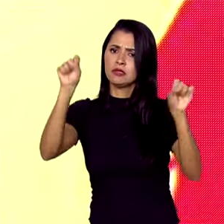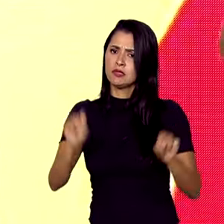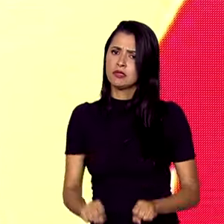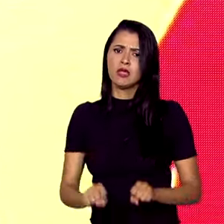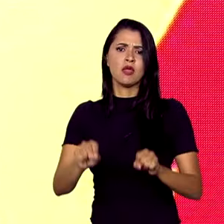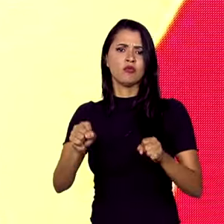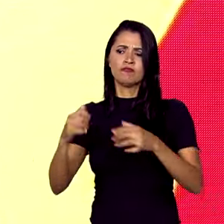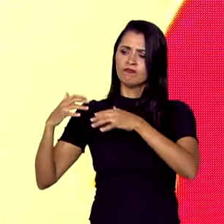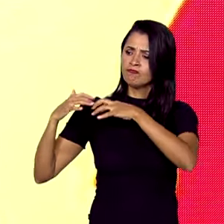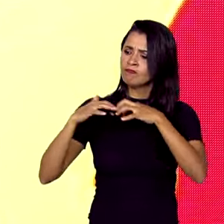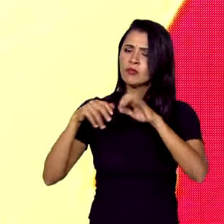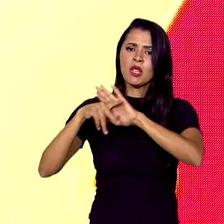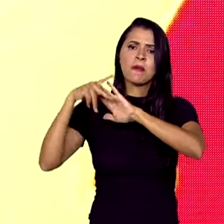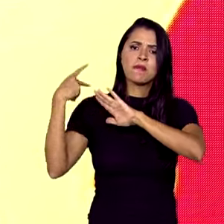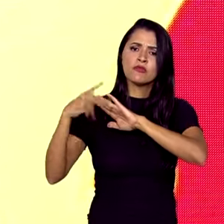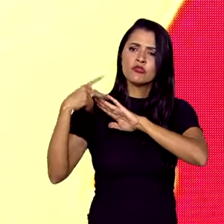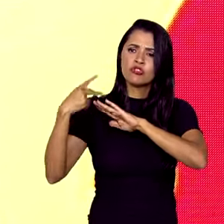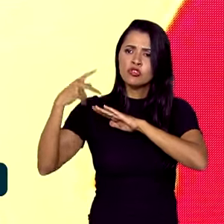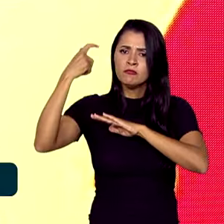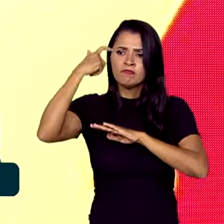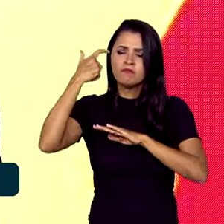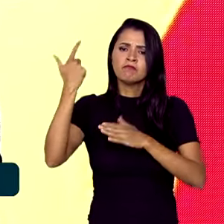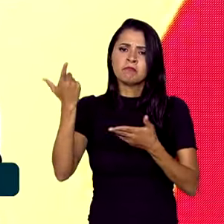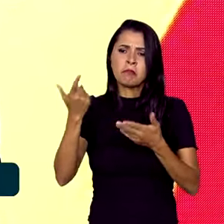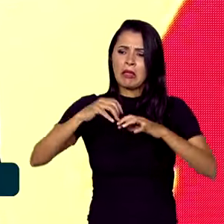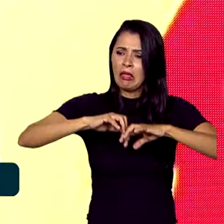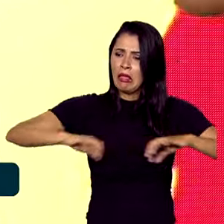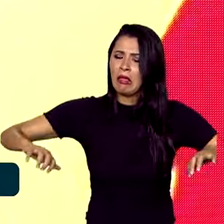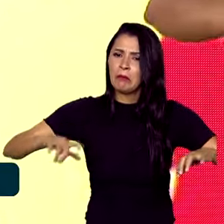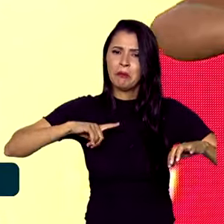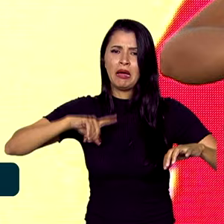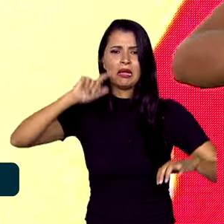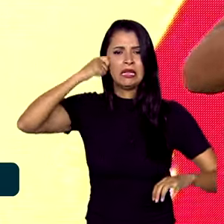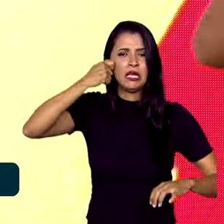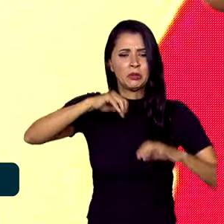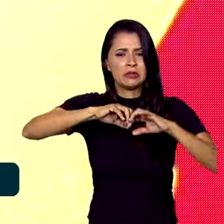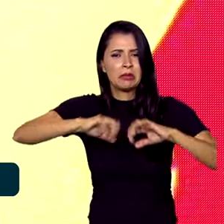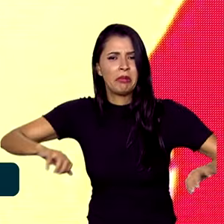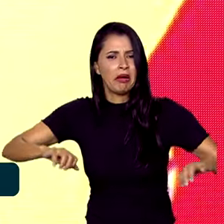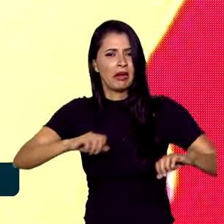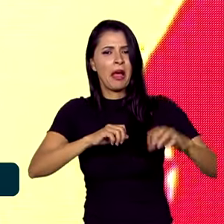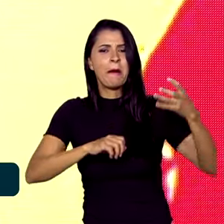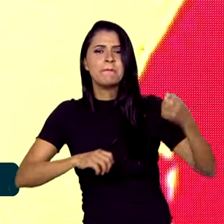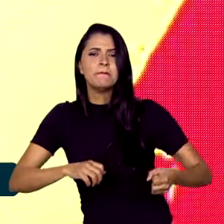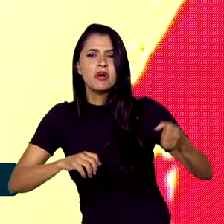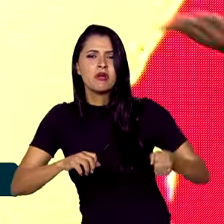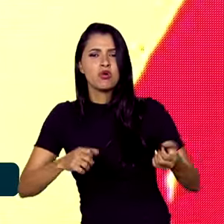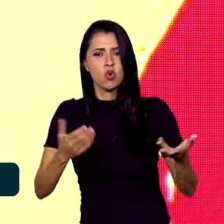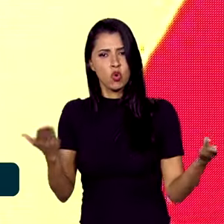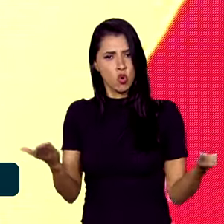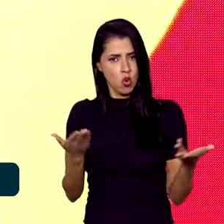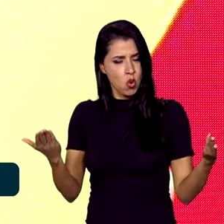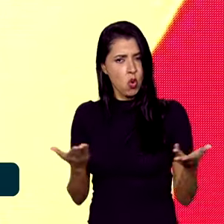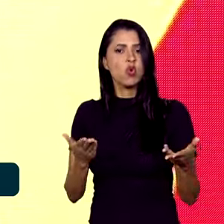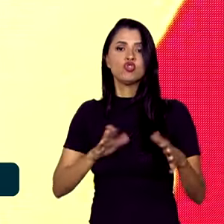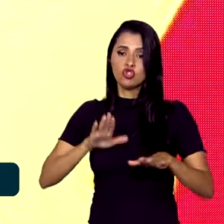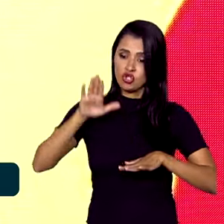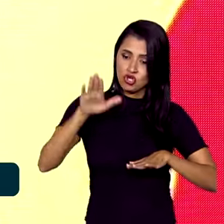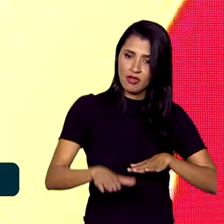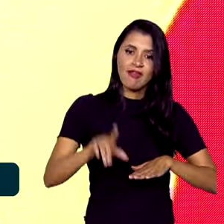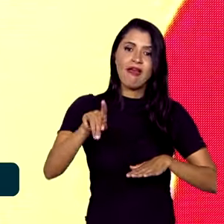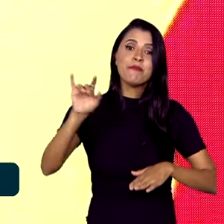racialização no Brasil, que separa negros e brancos. E hoje, portanto, nós estamos dando mais um passo